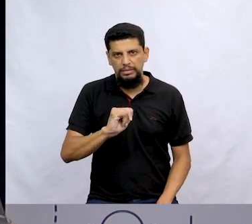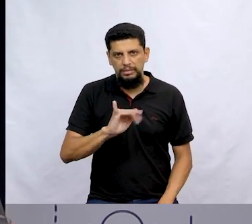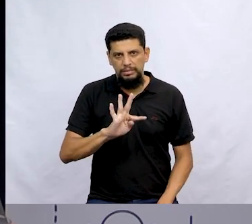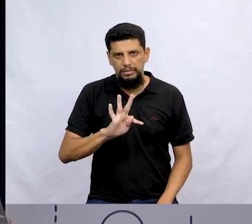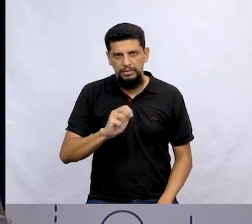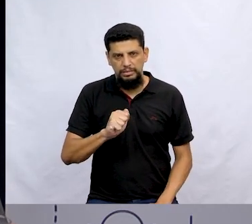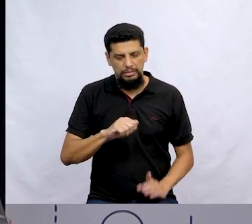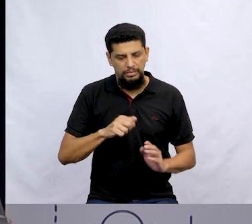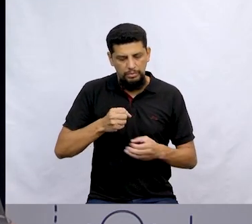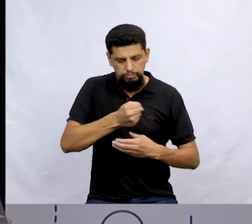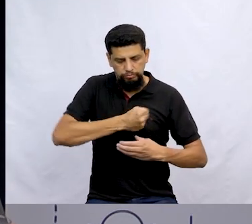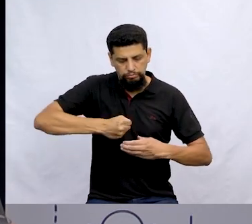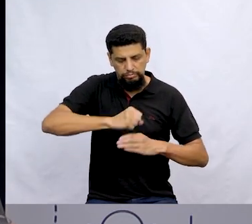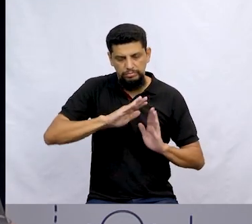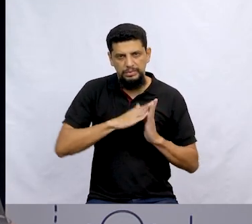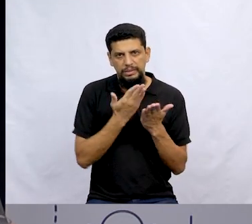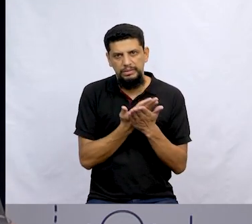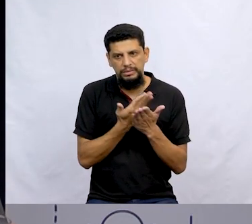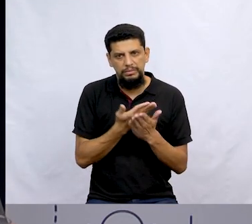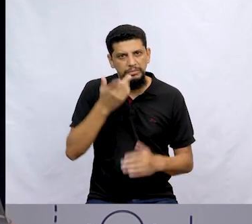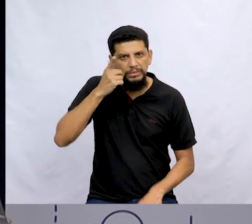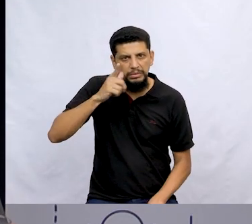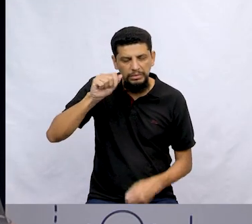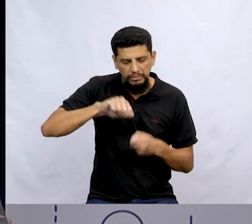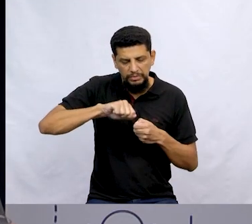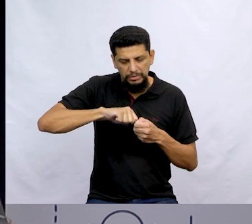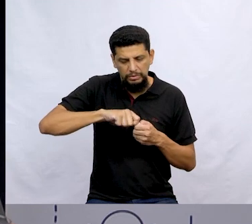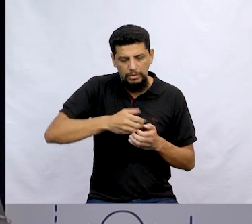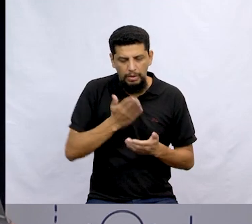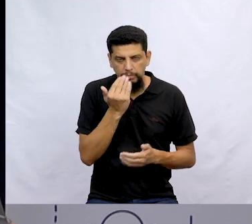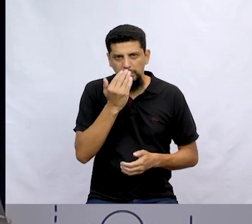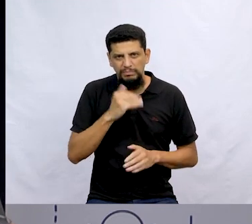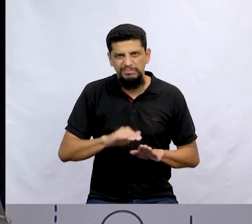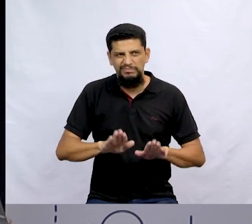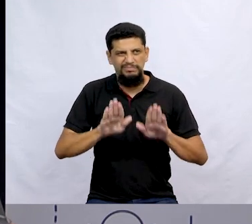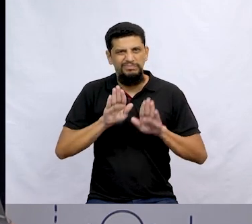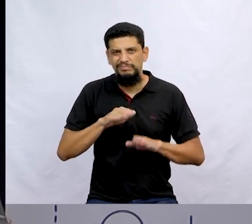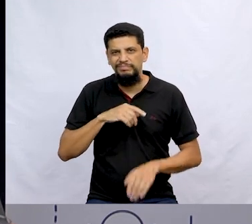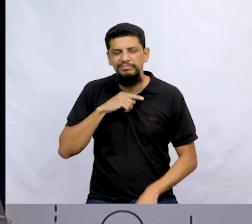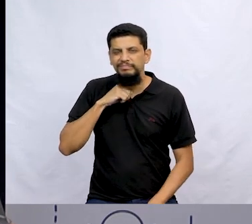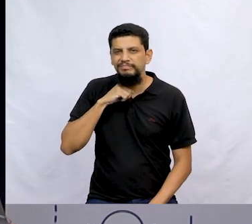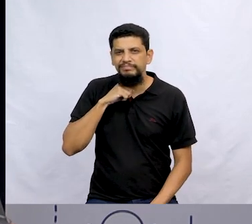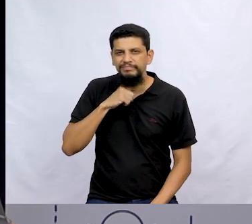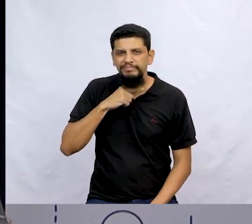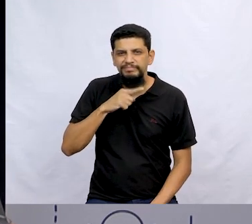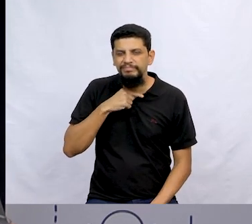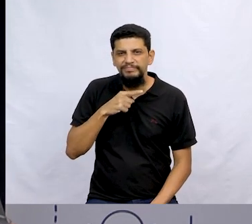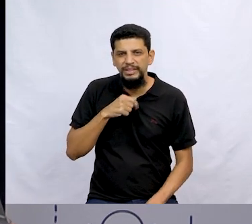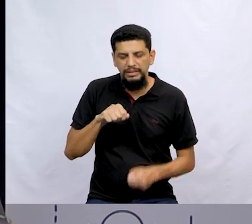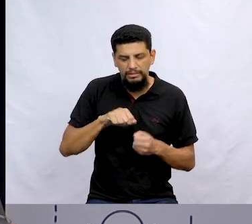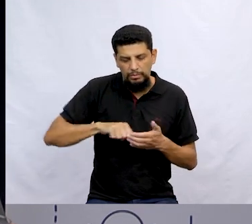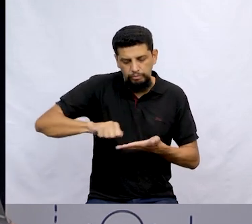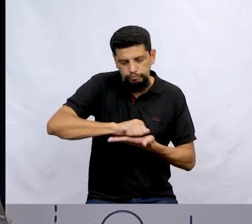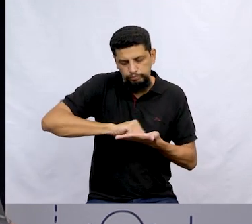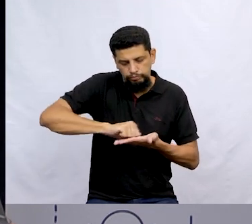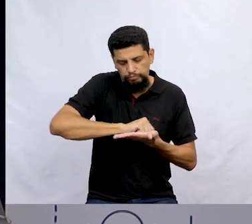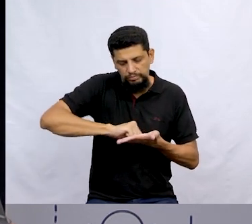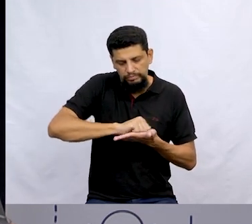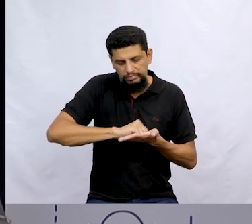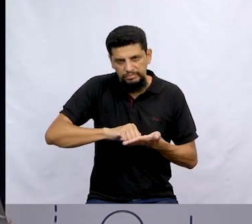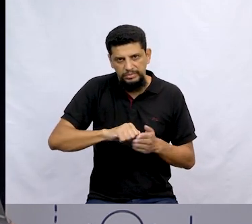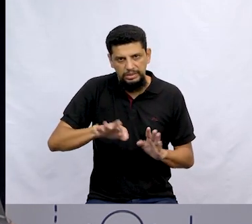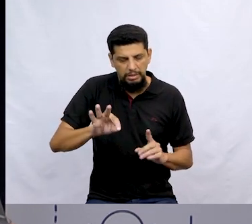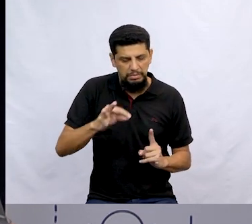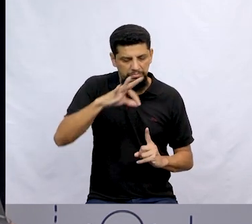a cozinheira da escola? Então, ela até conseguiu fazer o leite para os alunos, mas nem pensar em lavar a louça. Ah, o dono da